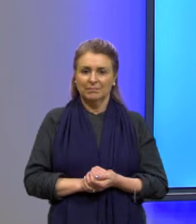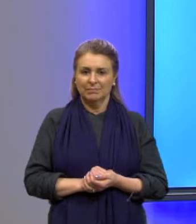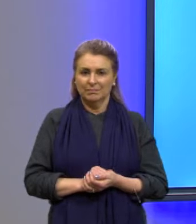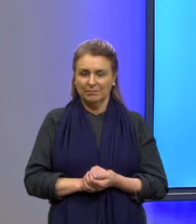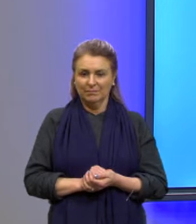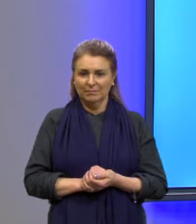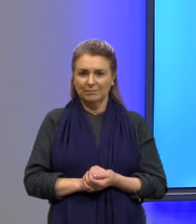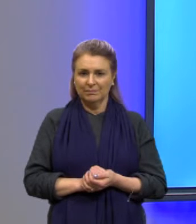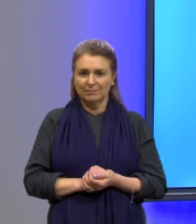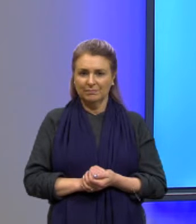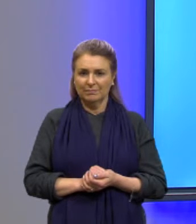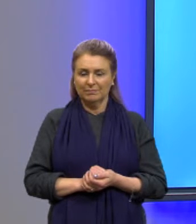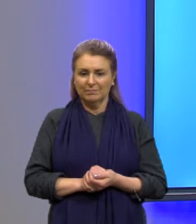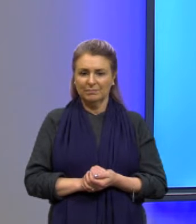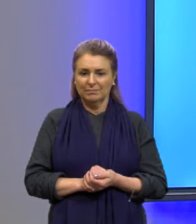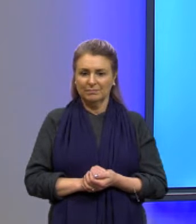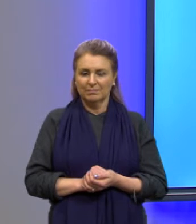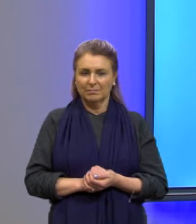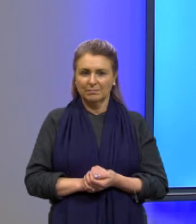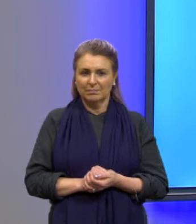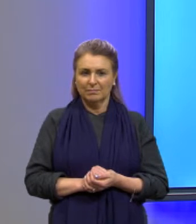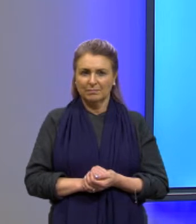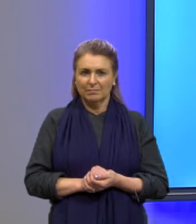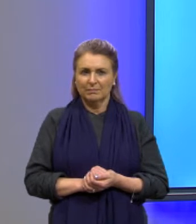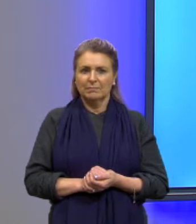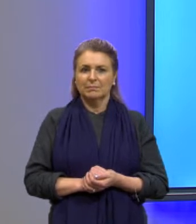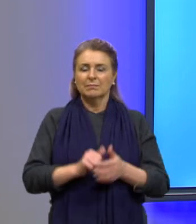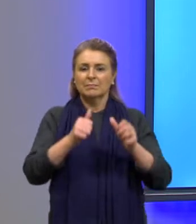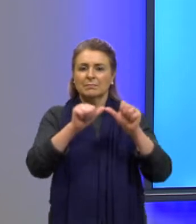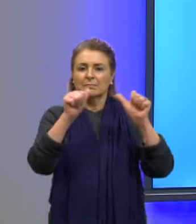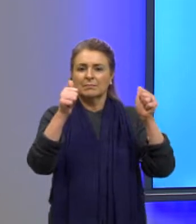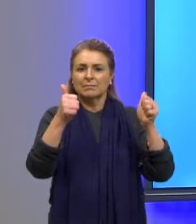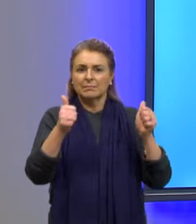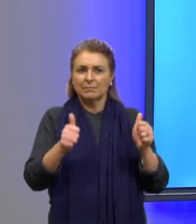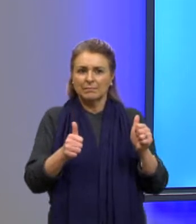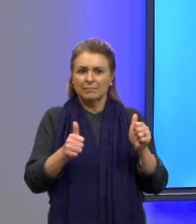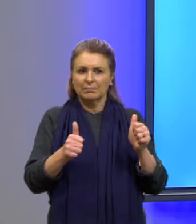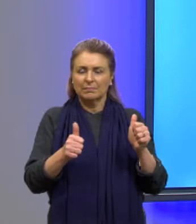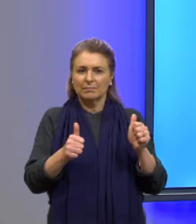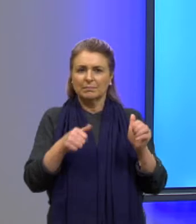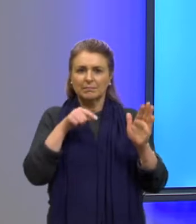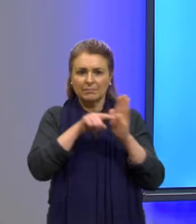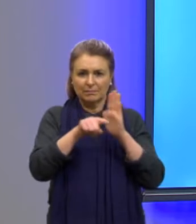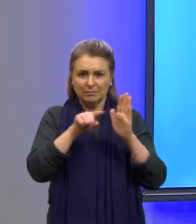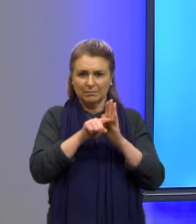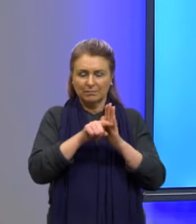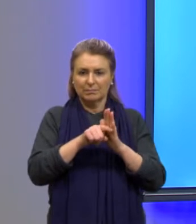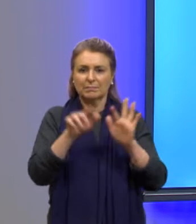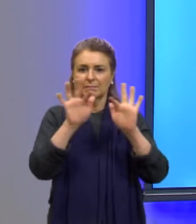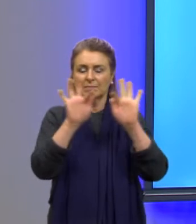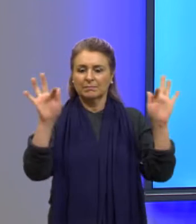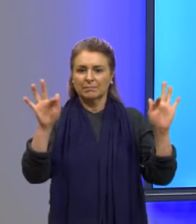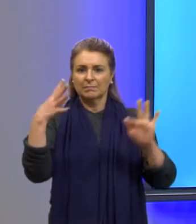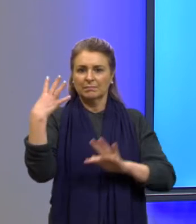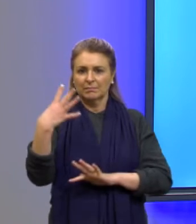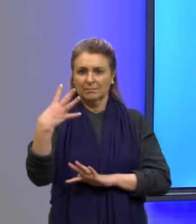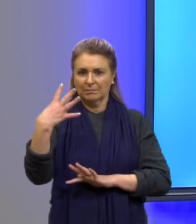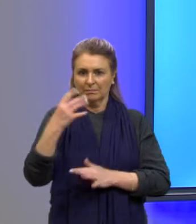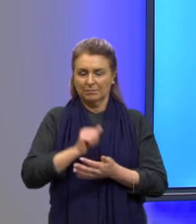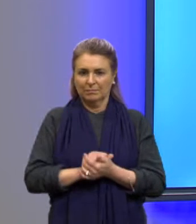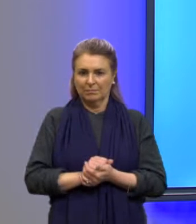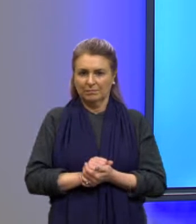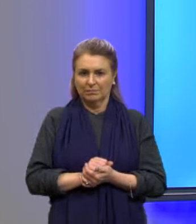Questões bastante que ilustram muito a questão da função quadrática também são funções